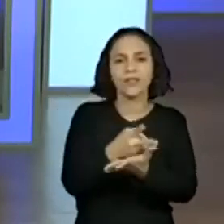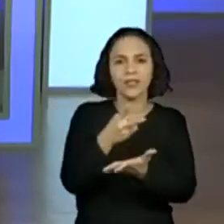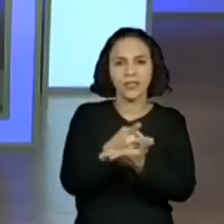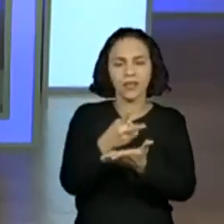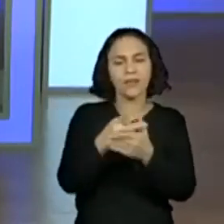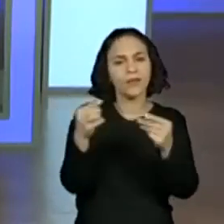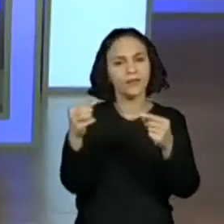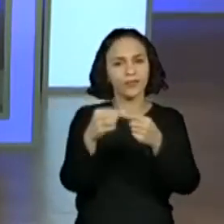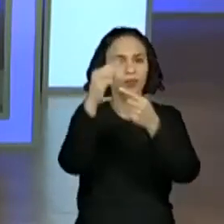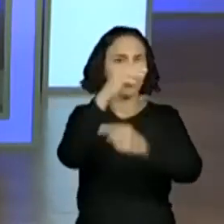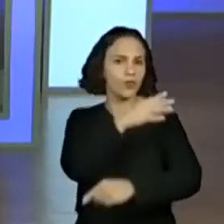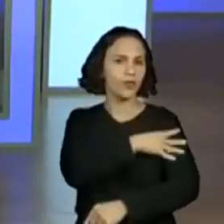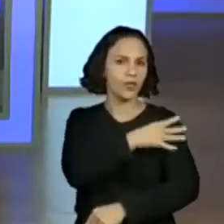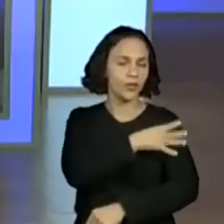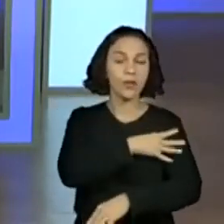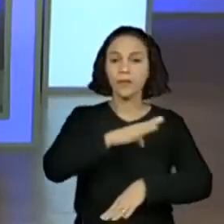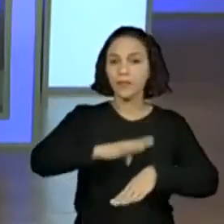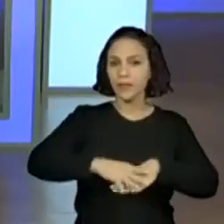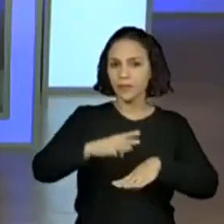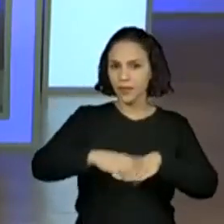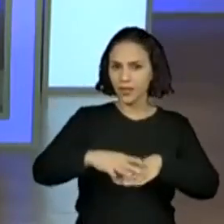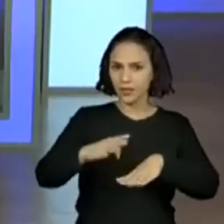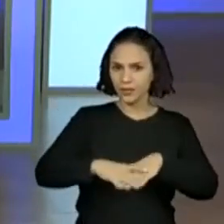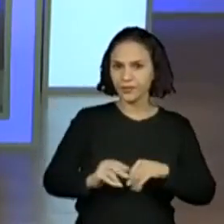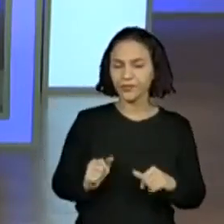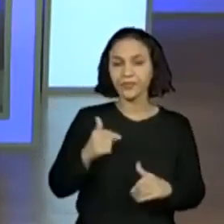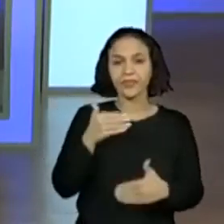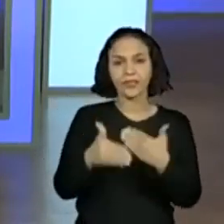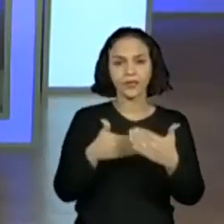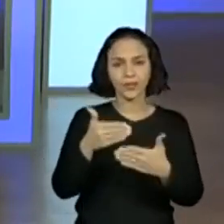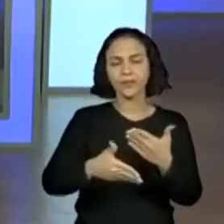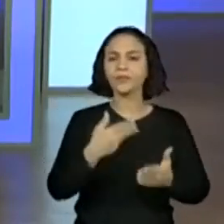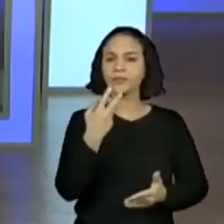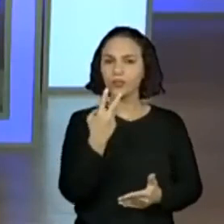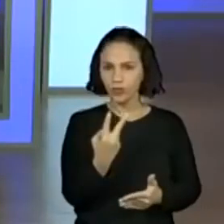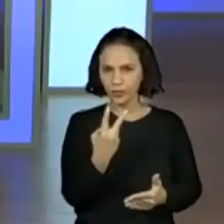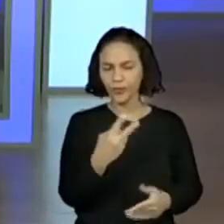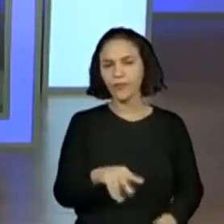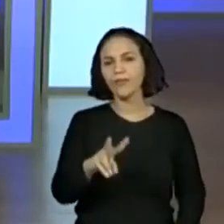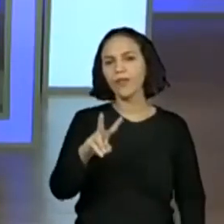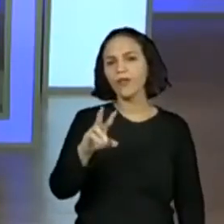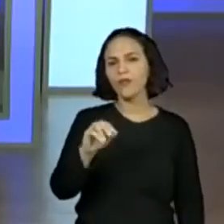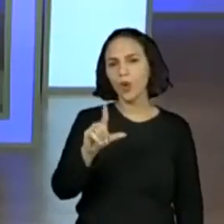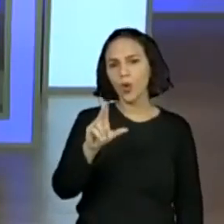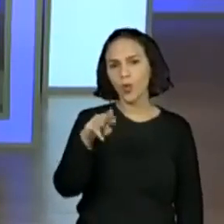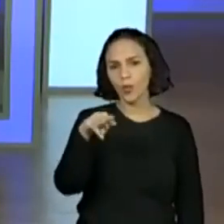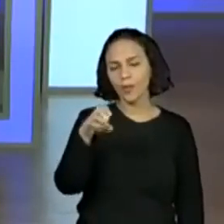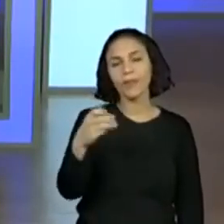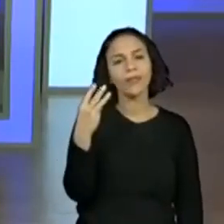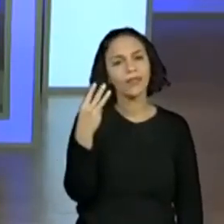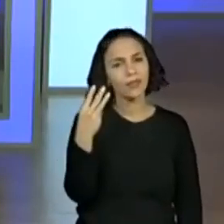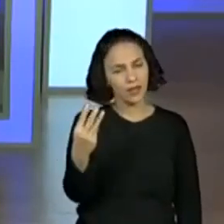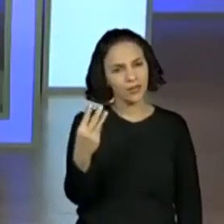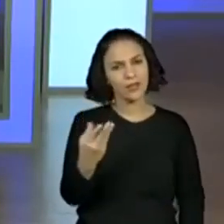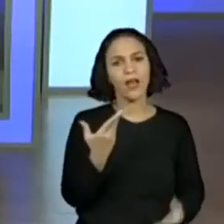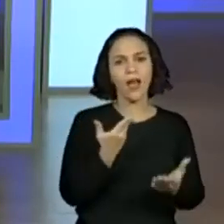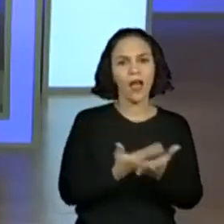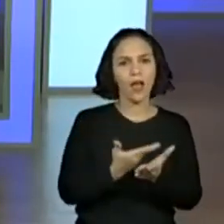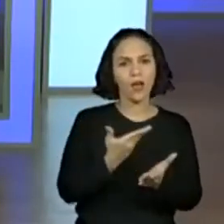ano de matemática. Nós estamos na sequência 2, aula 3, ok?